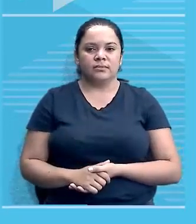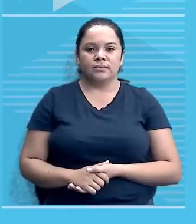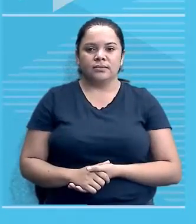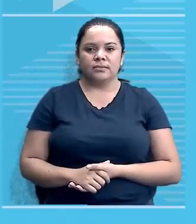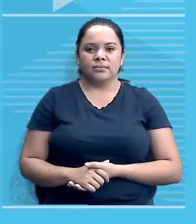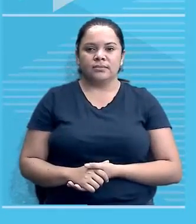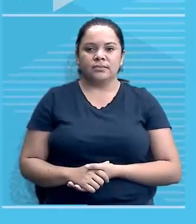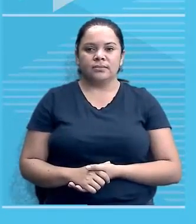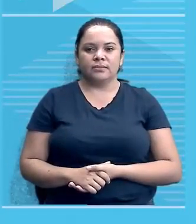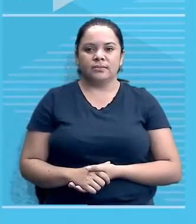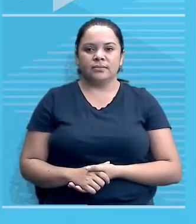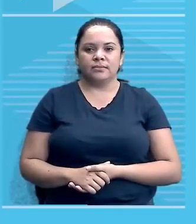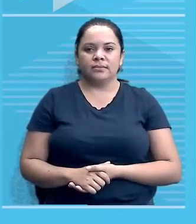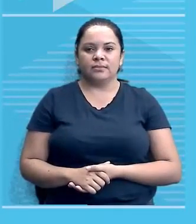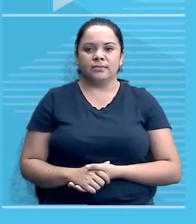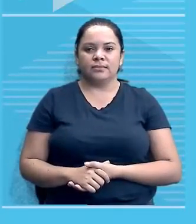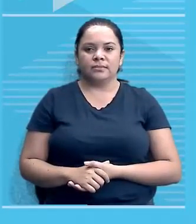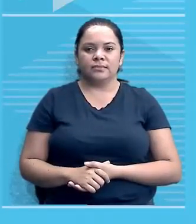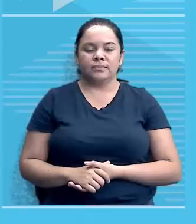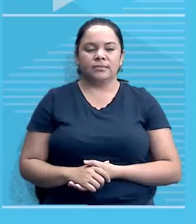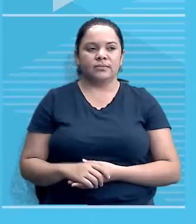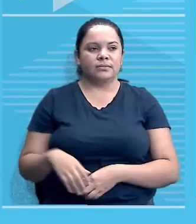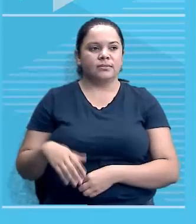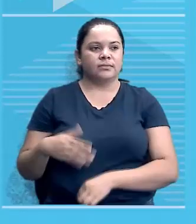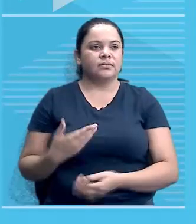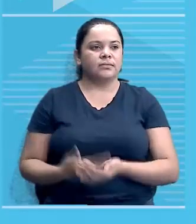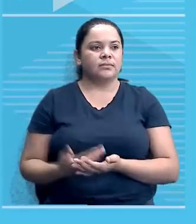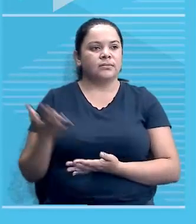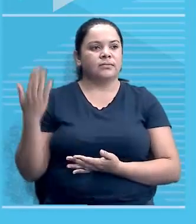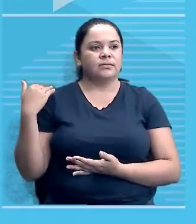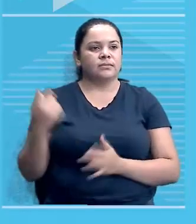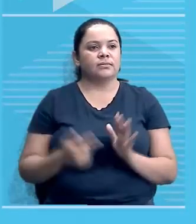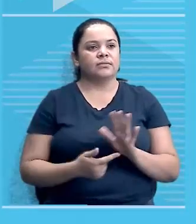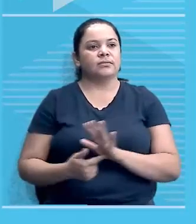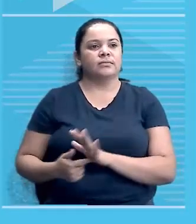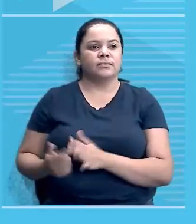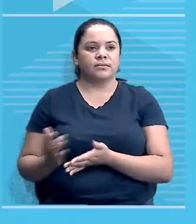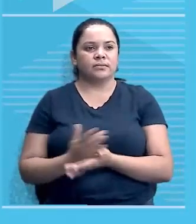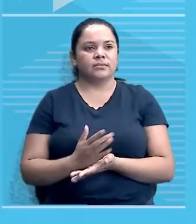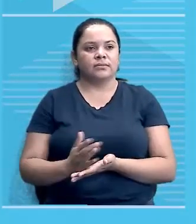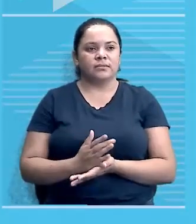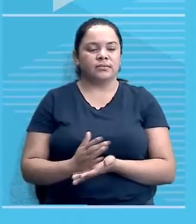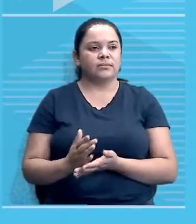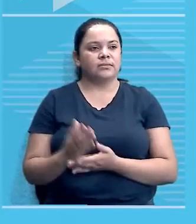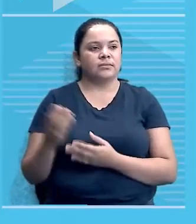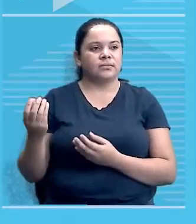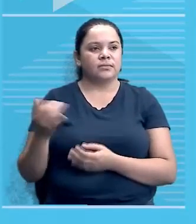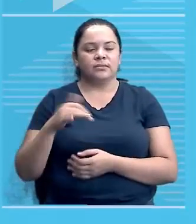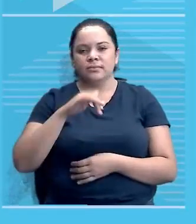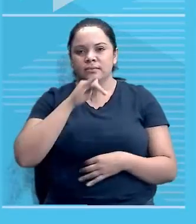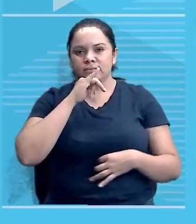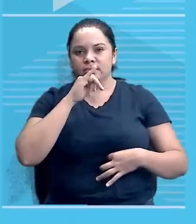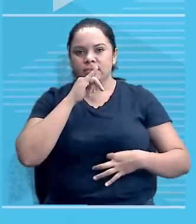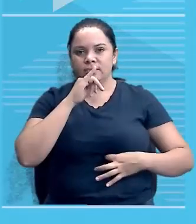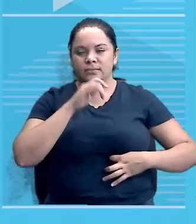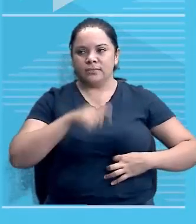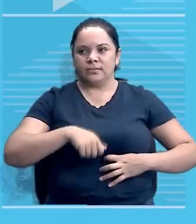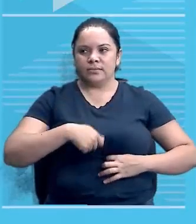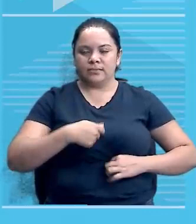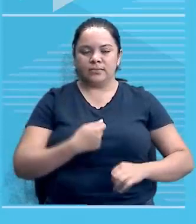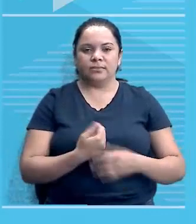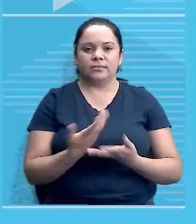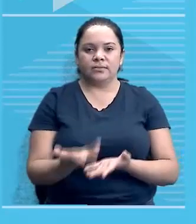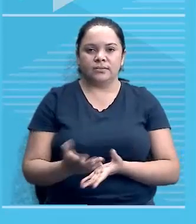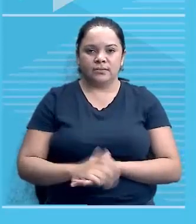exemplos de algumas manifestações de reação desses povos africanos em relação à